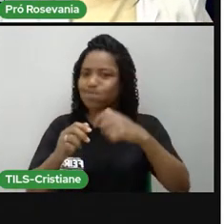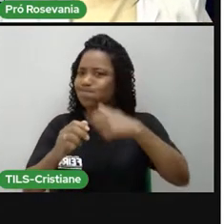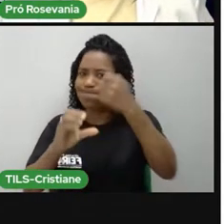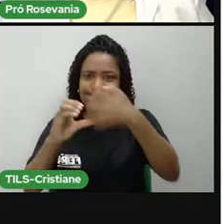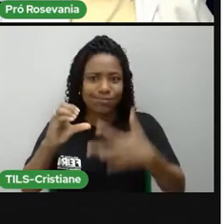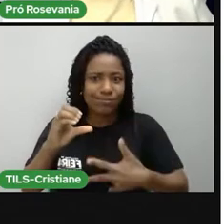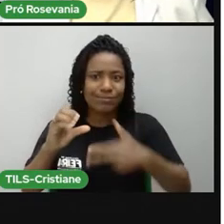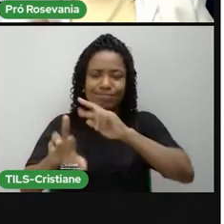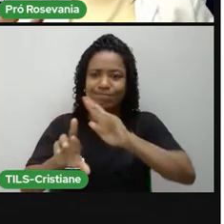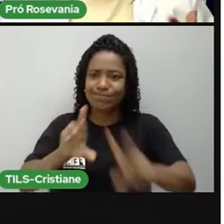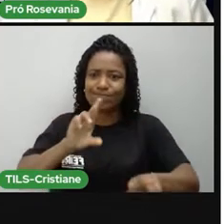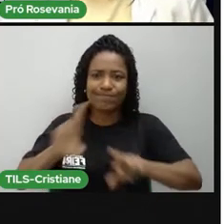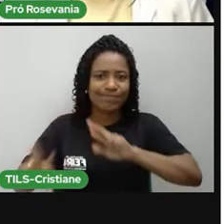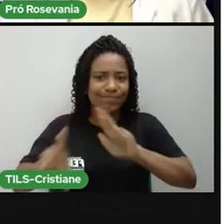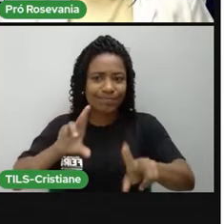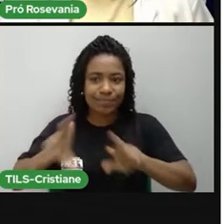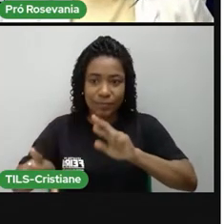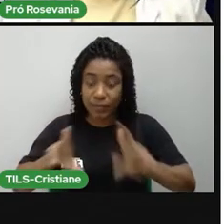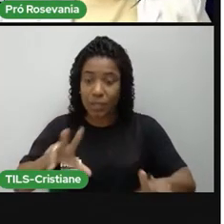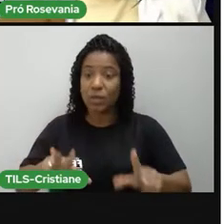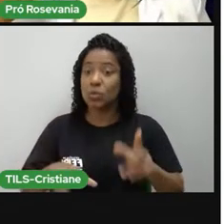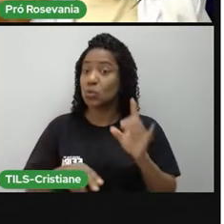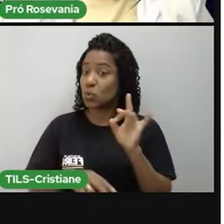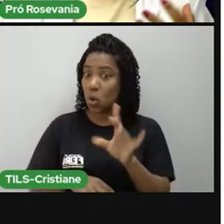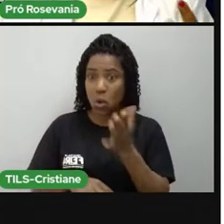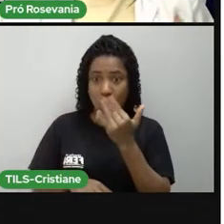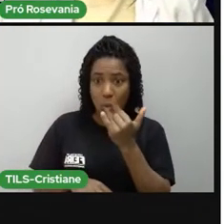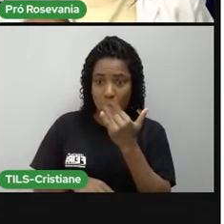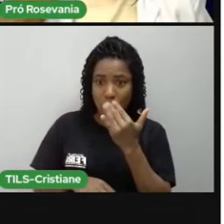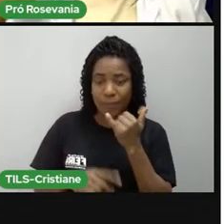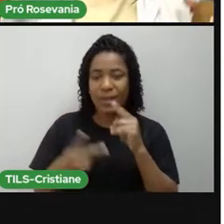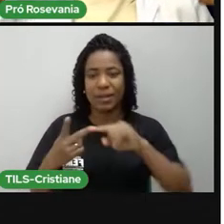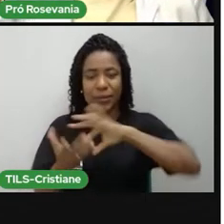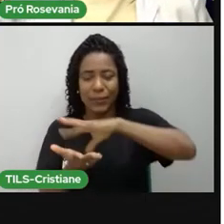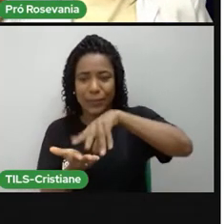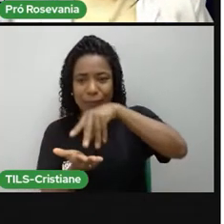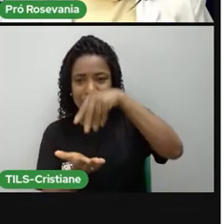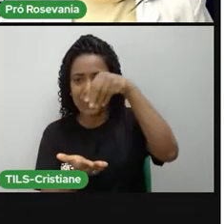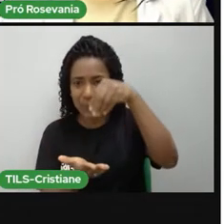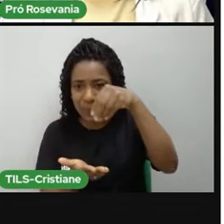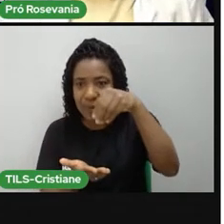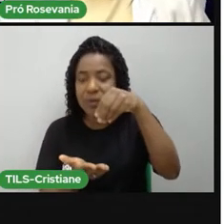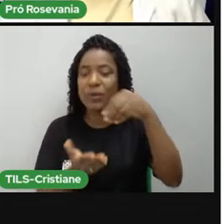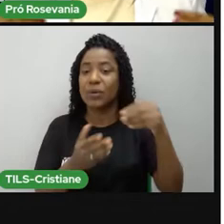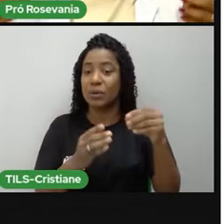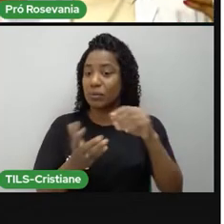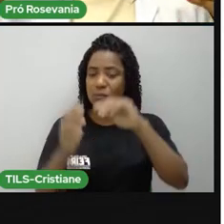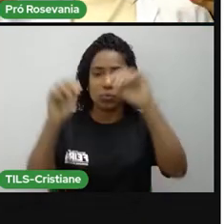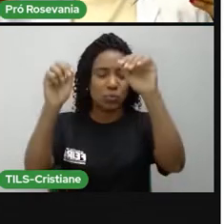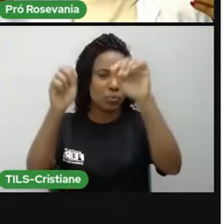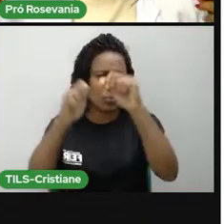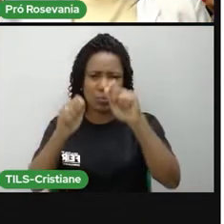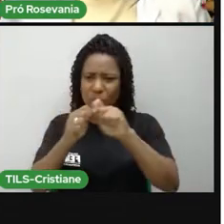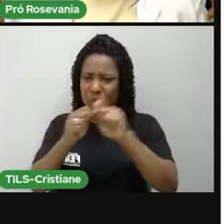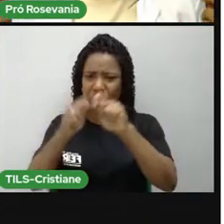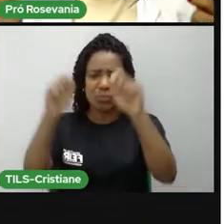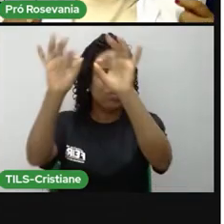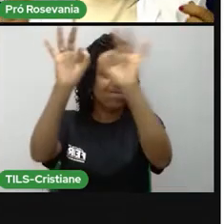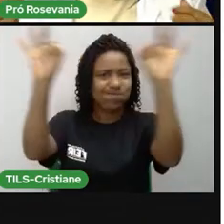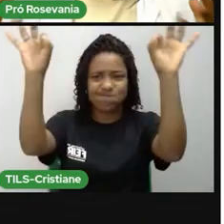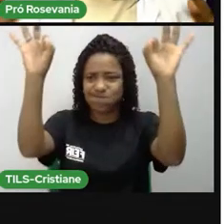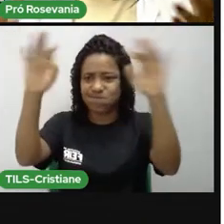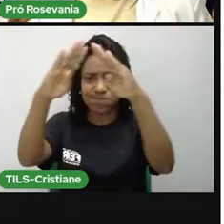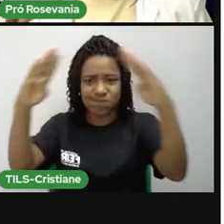culturais, não só na parte da alimentação, do artesanato, também da arquitetura, da